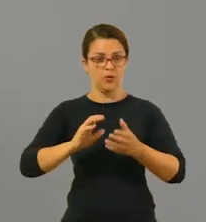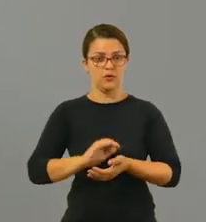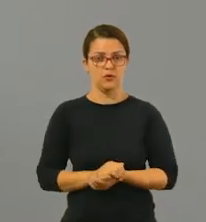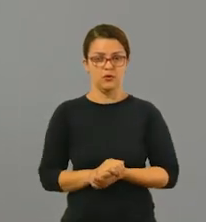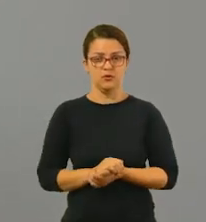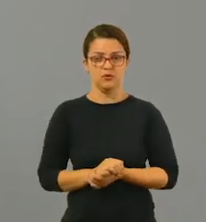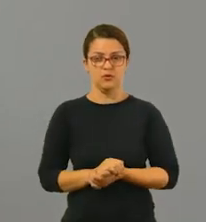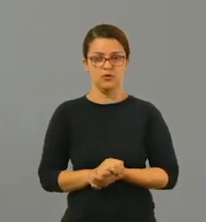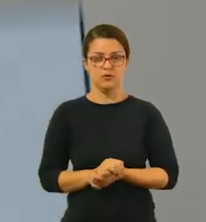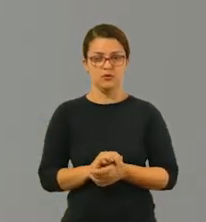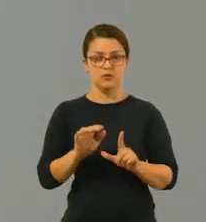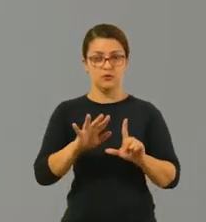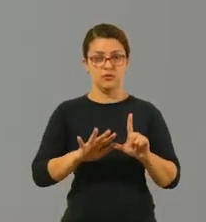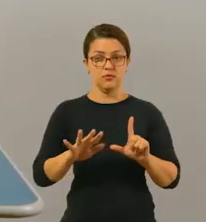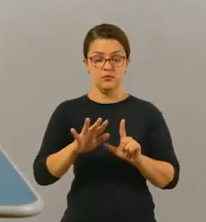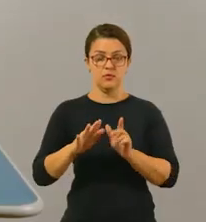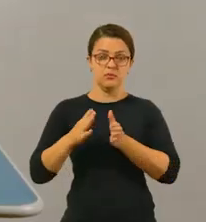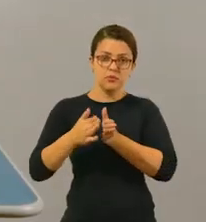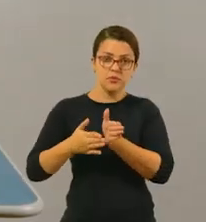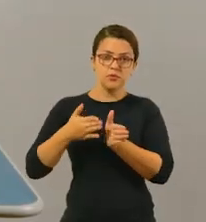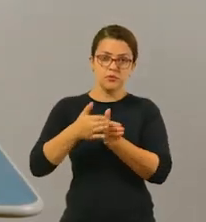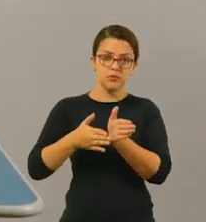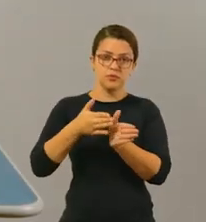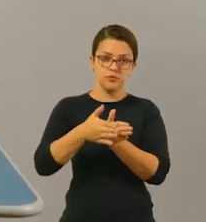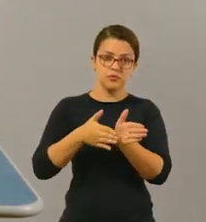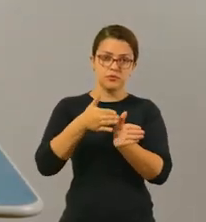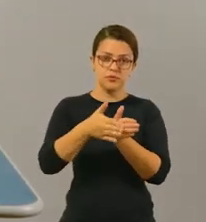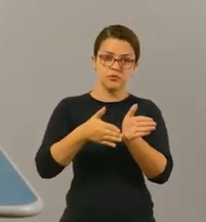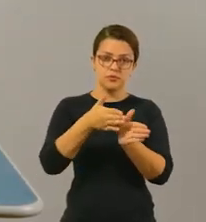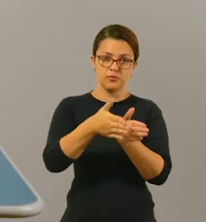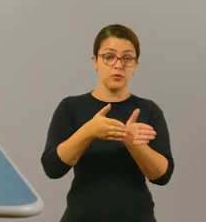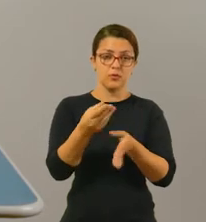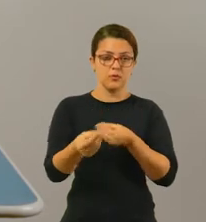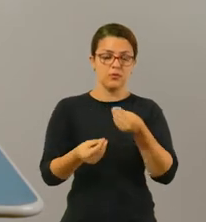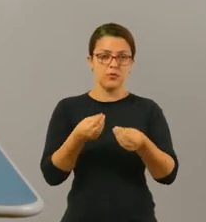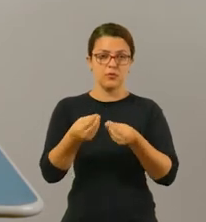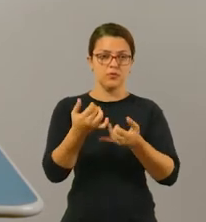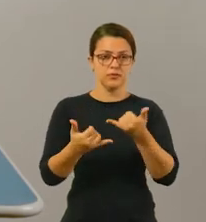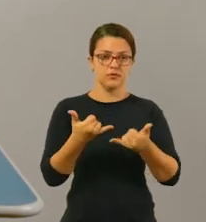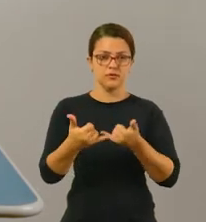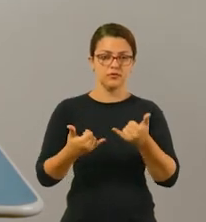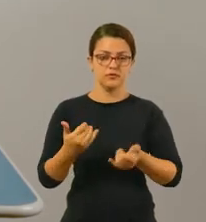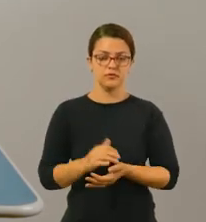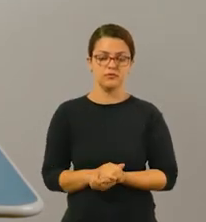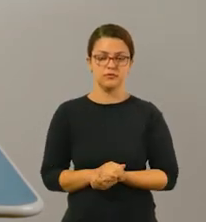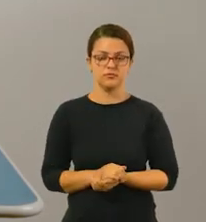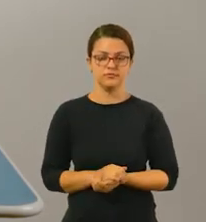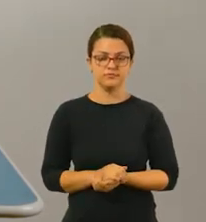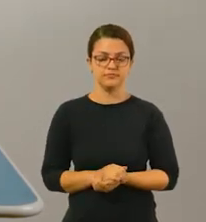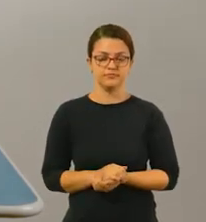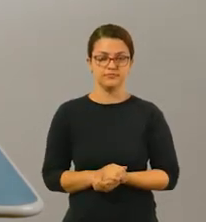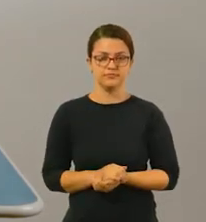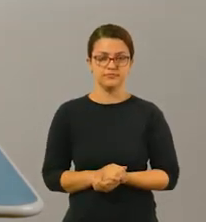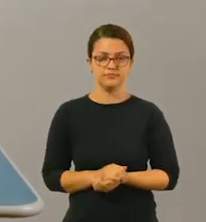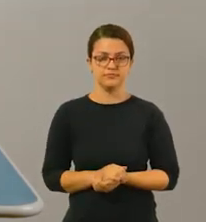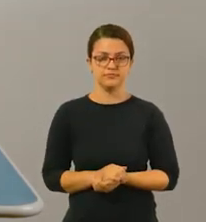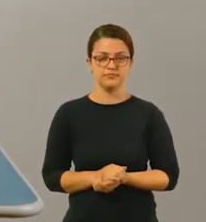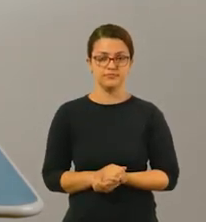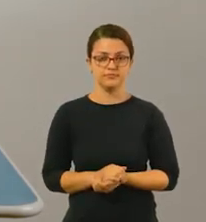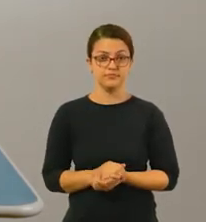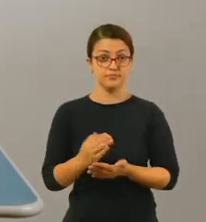de futebol e um trem, um exemplo, tá bom? Como vai funcionar agora a brincadeira, tá?